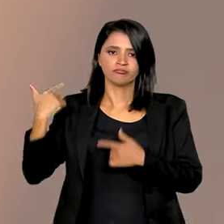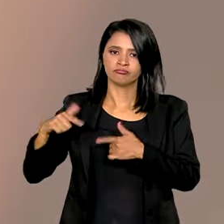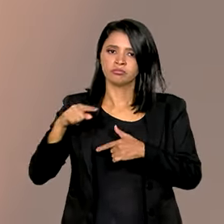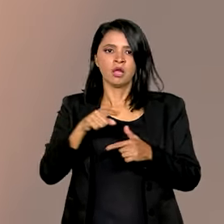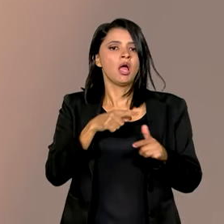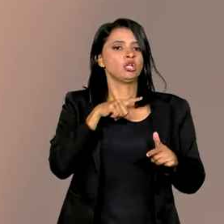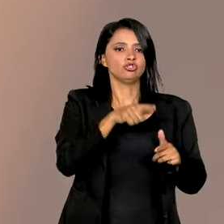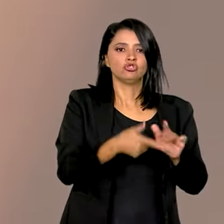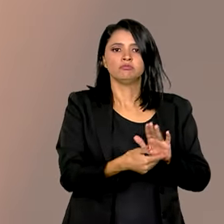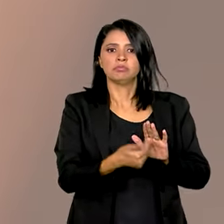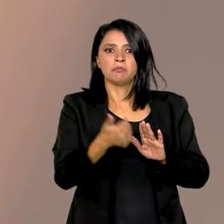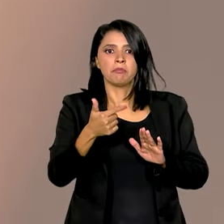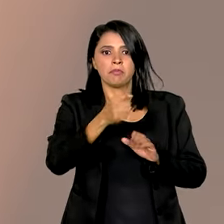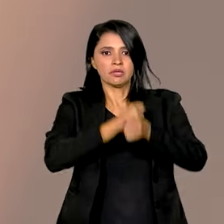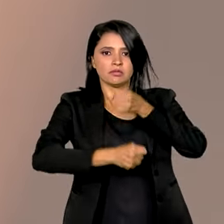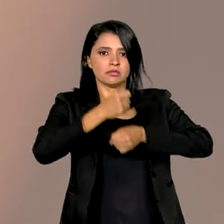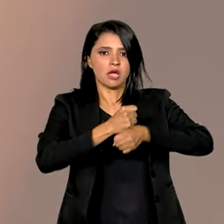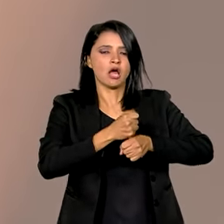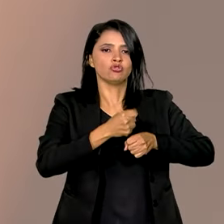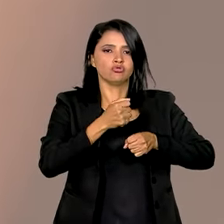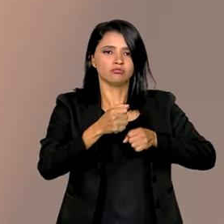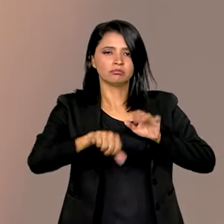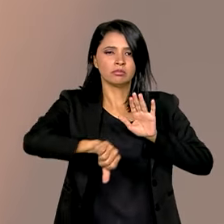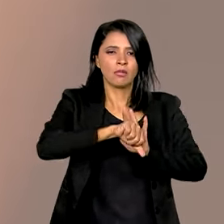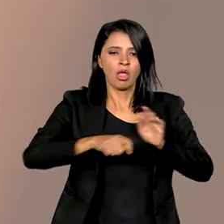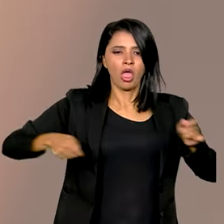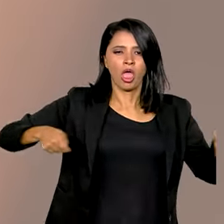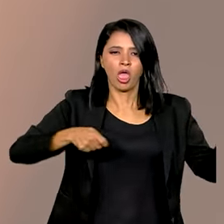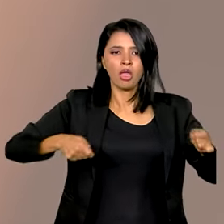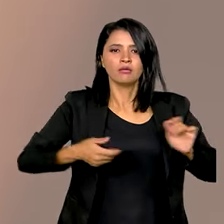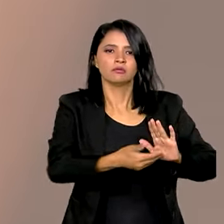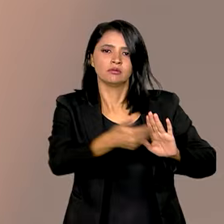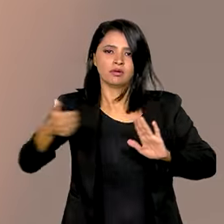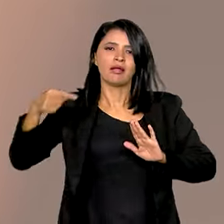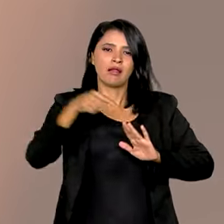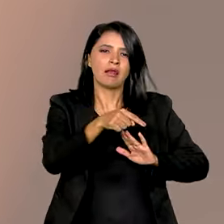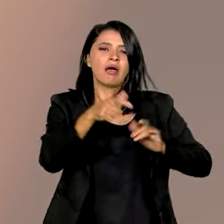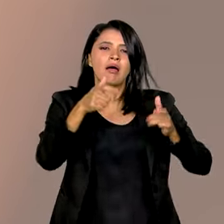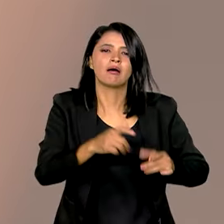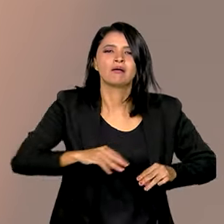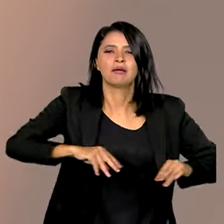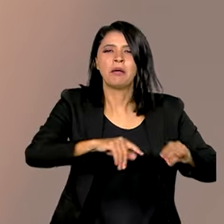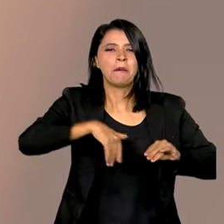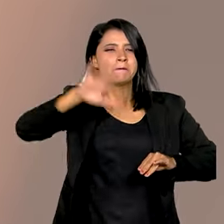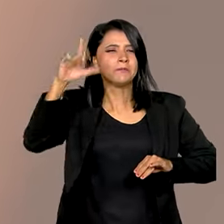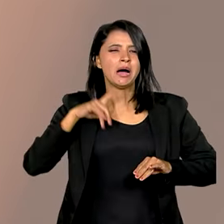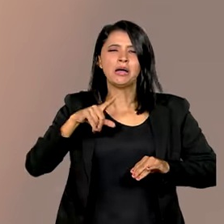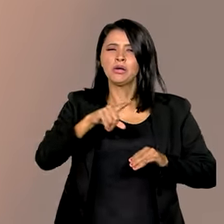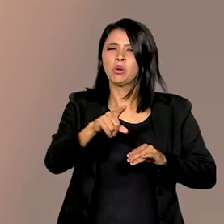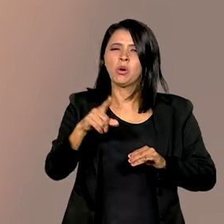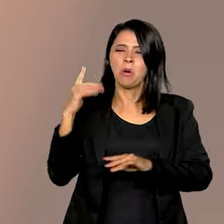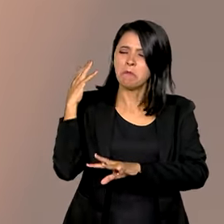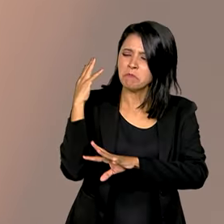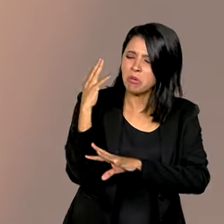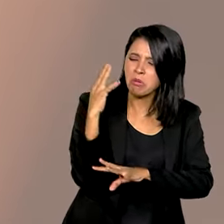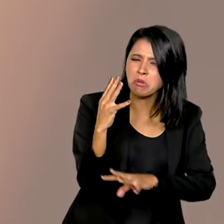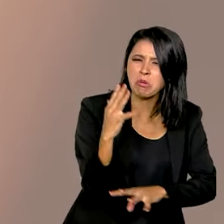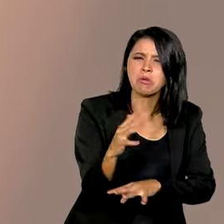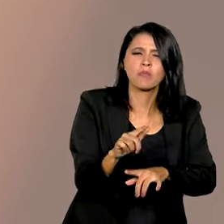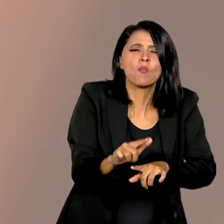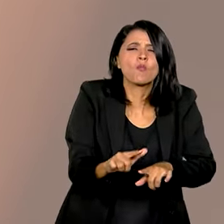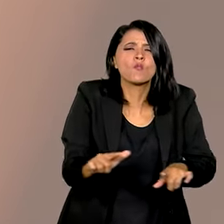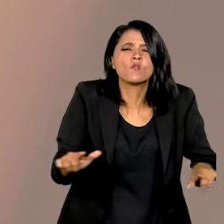desintrusão no ano passado, o território Paracanã era considerado local com o maior índice de desmatamento do